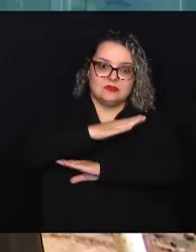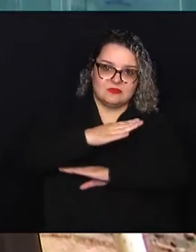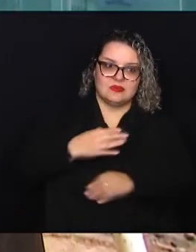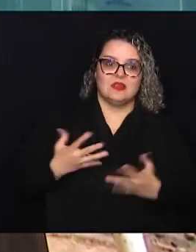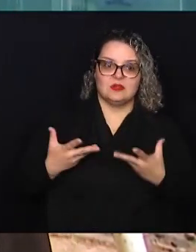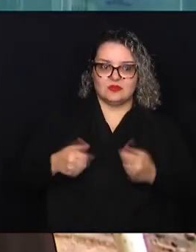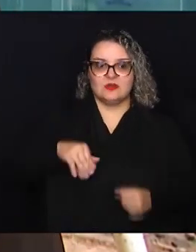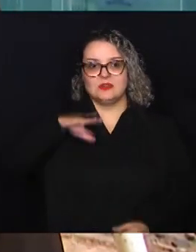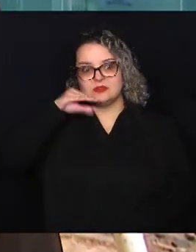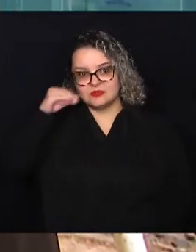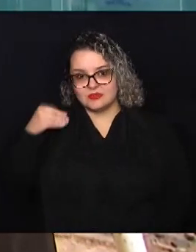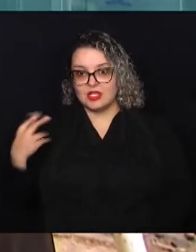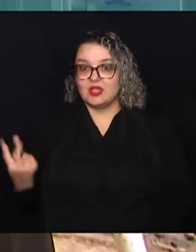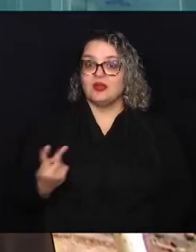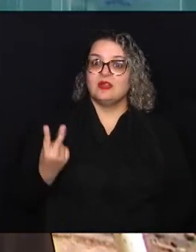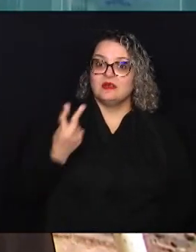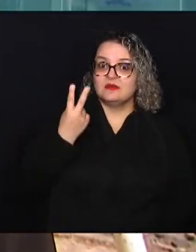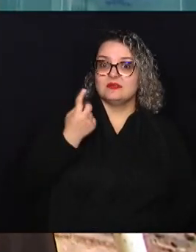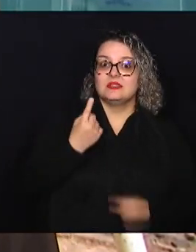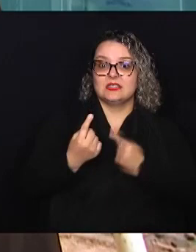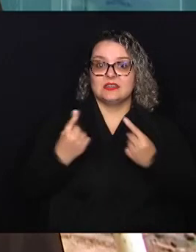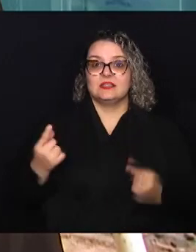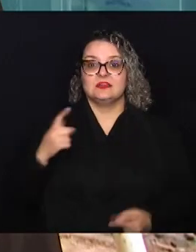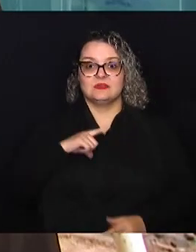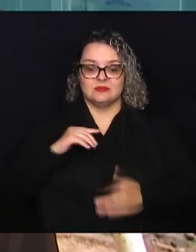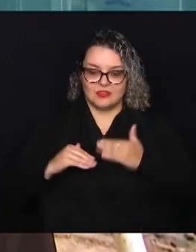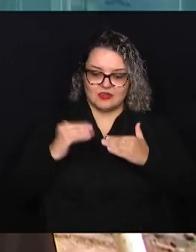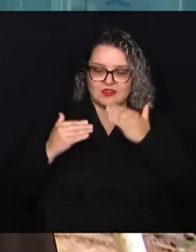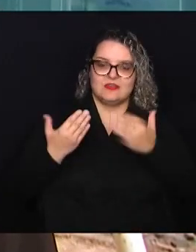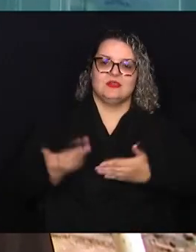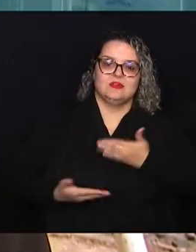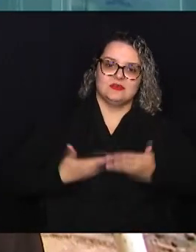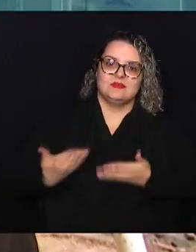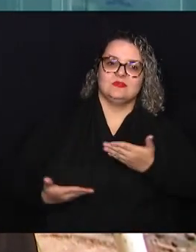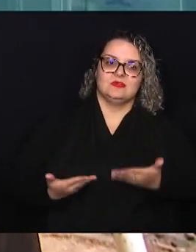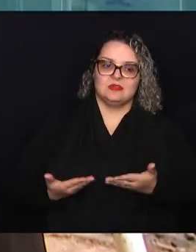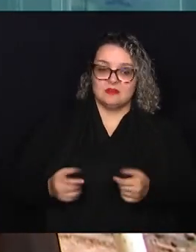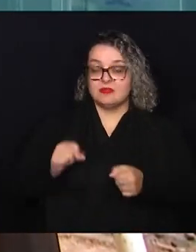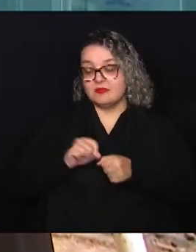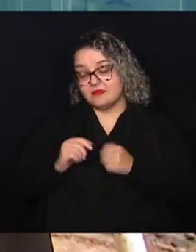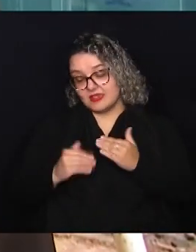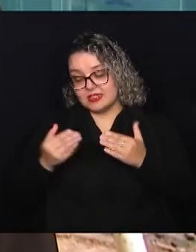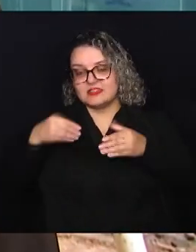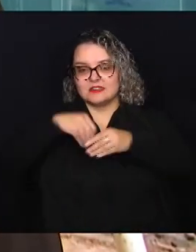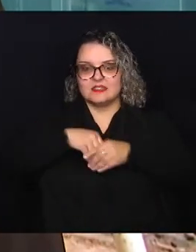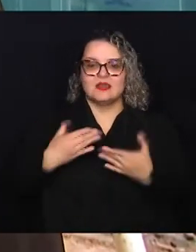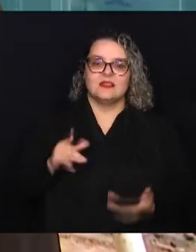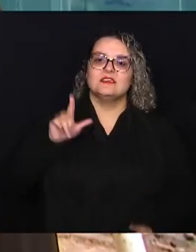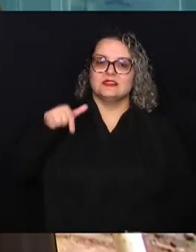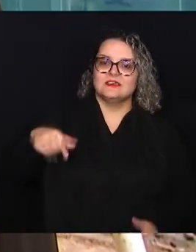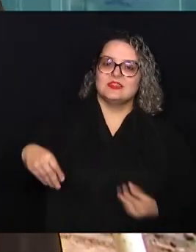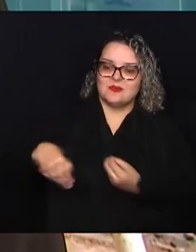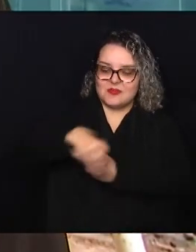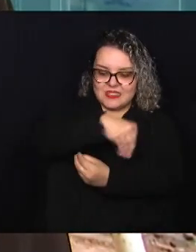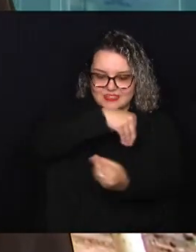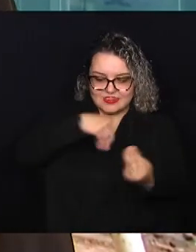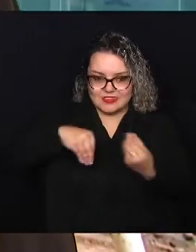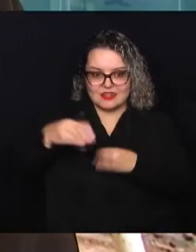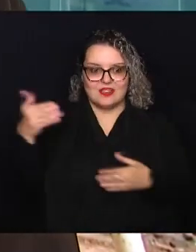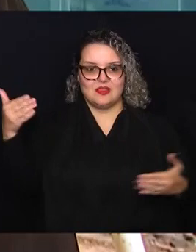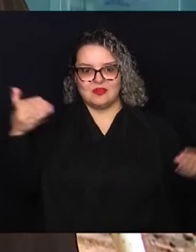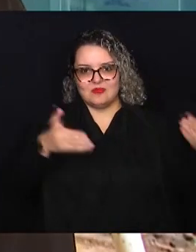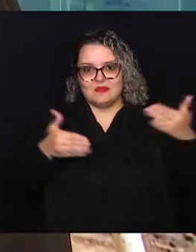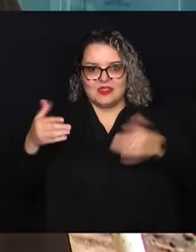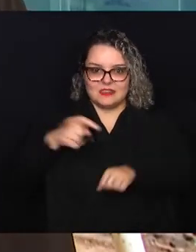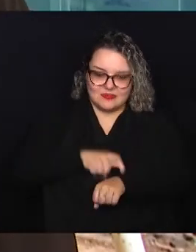funcionários ao valor que cada um tem o serviço que cada um presta desempenha aqui depois integra a gente participa desse